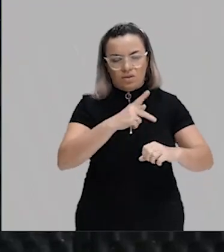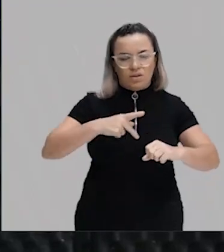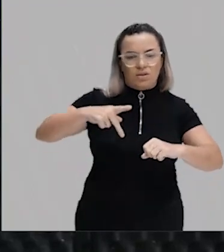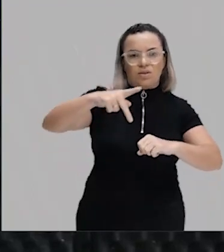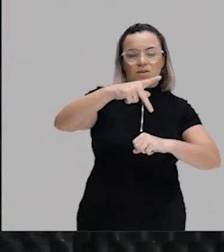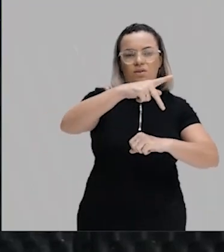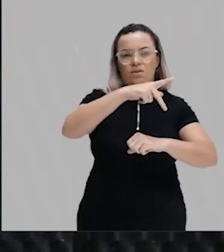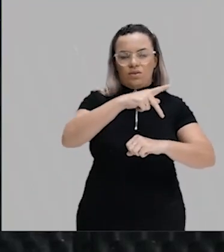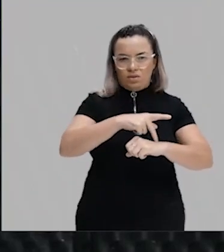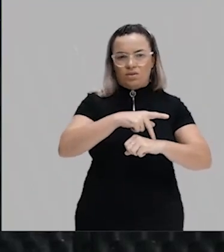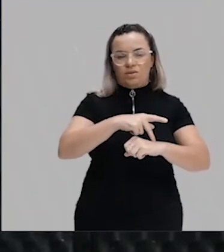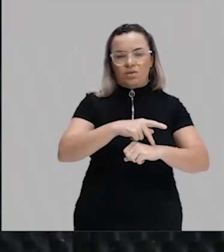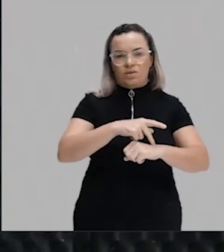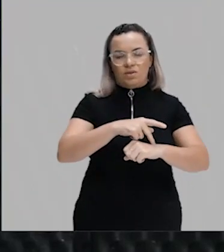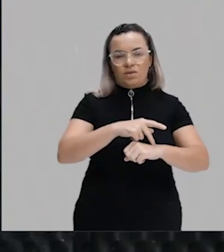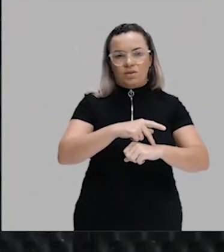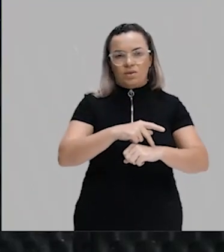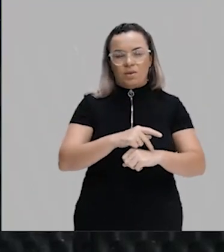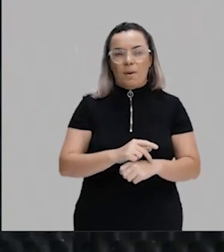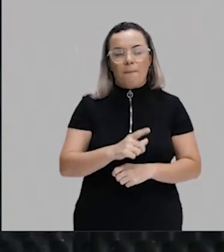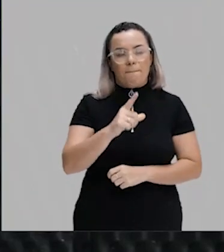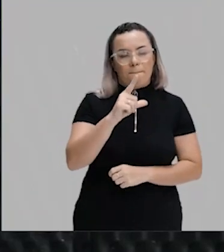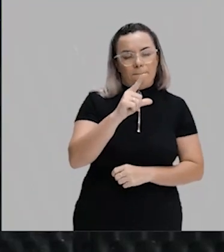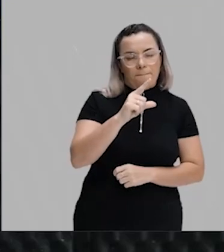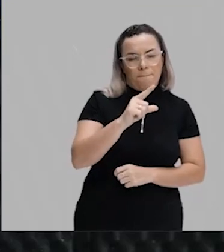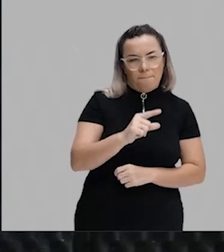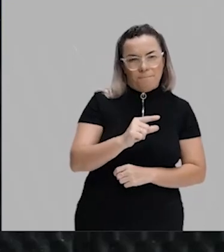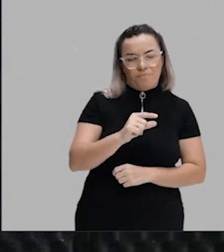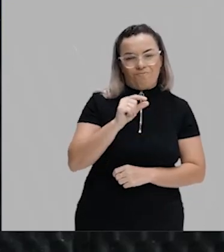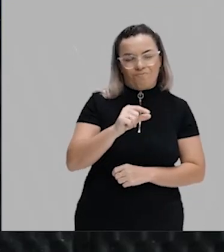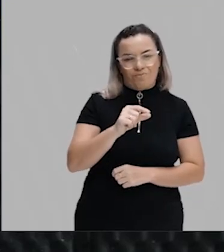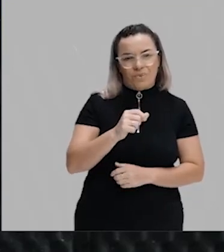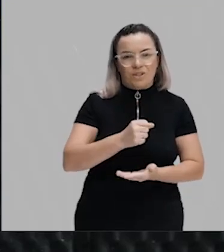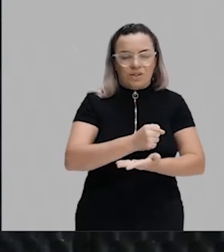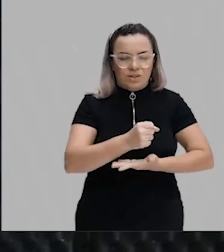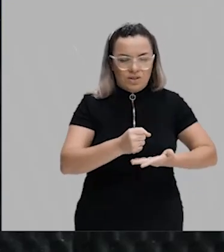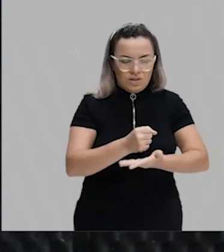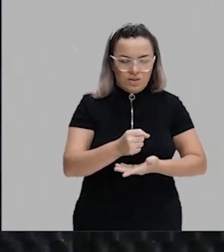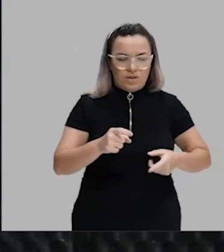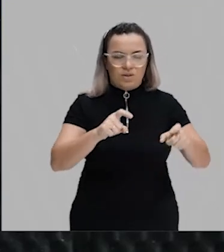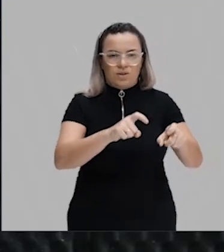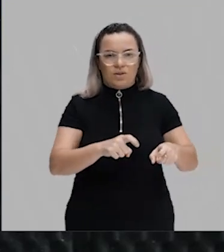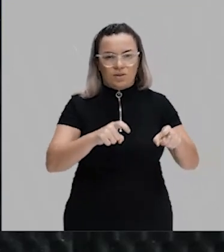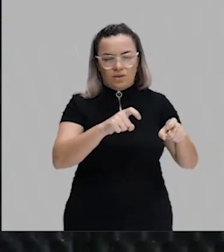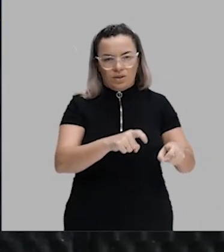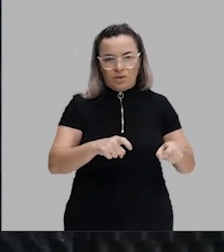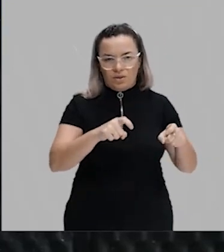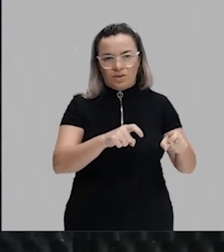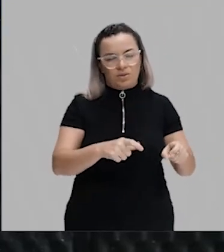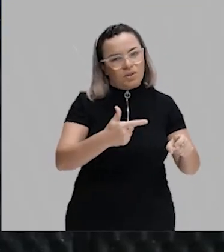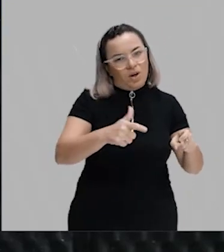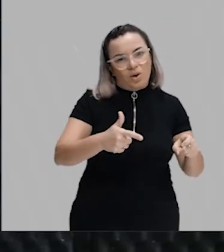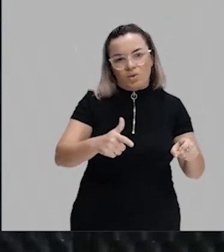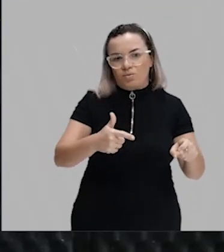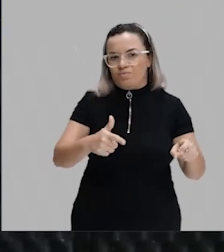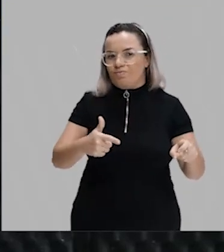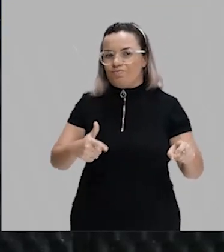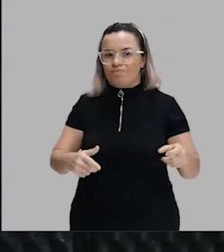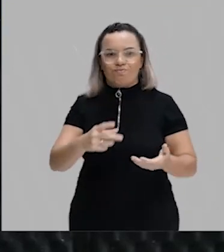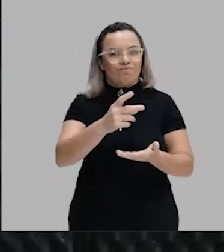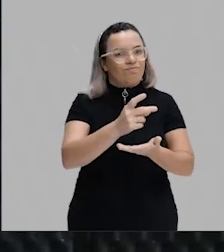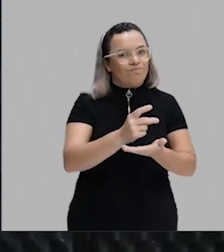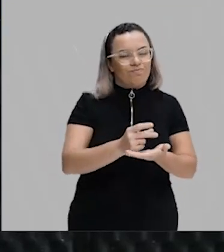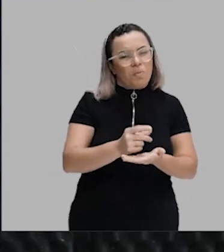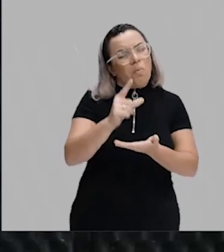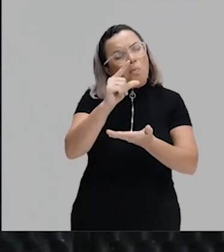baseadas na exploração de produtos agrícolas, ou seja, produtos primários, que não têm um grande capital acumulado e